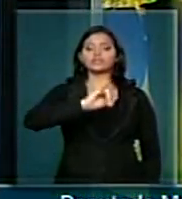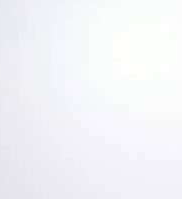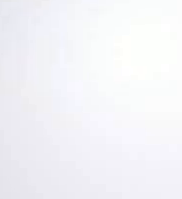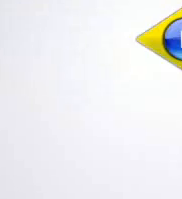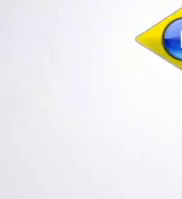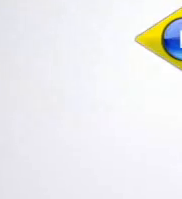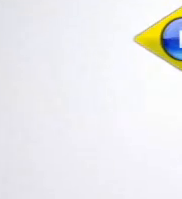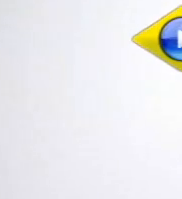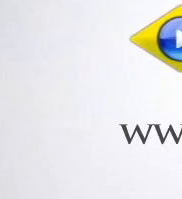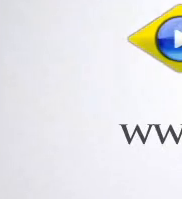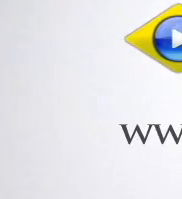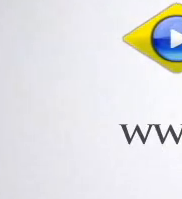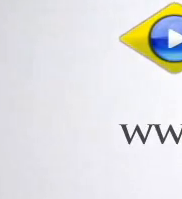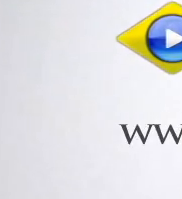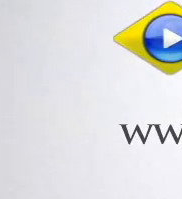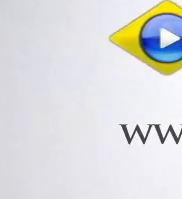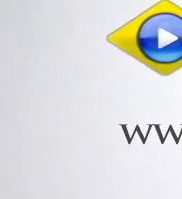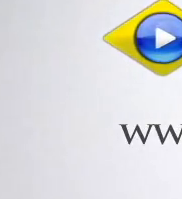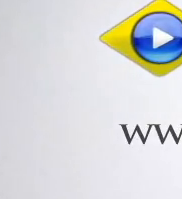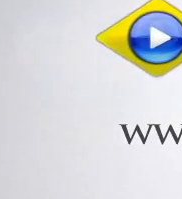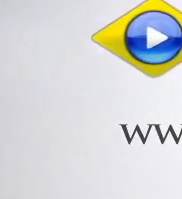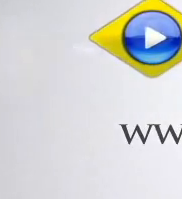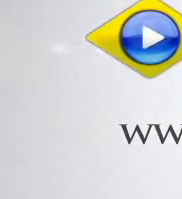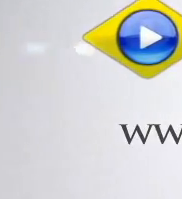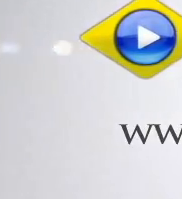Muito bom. O que é isso?